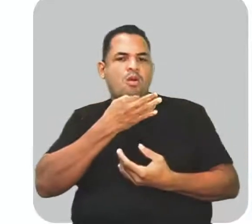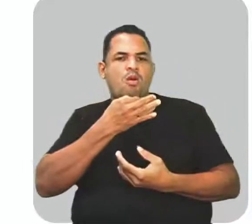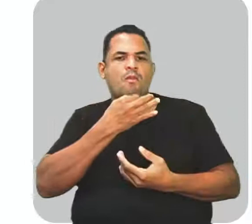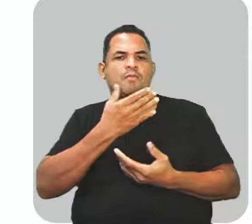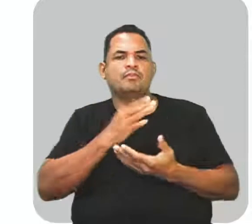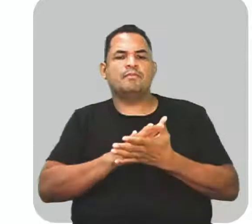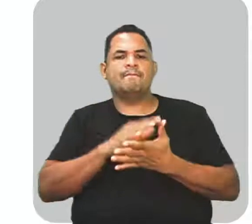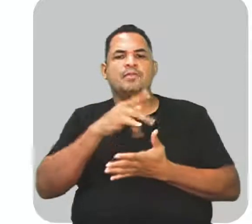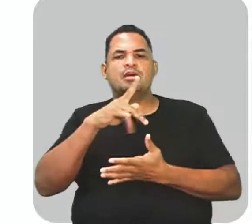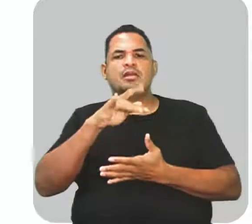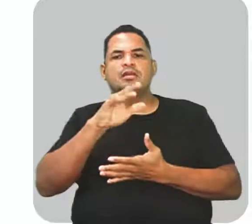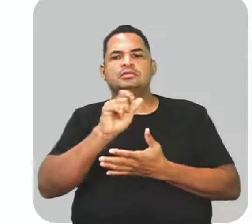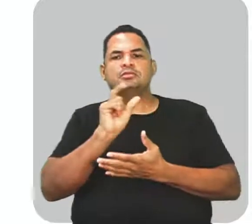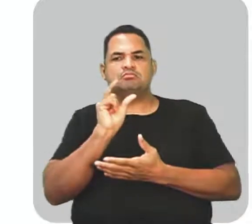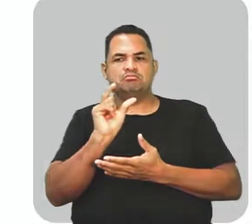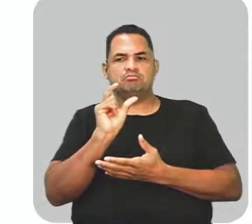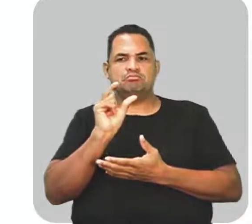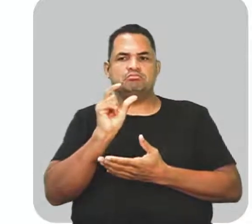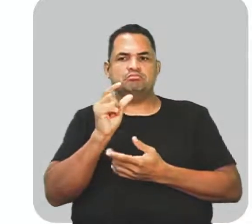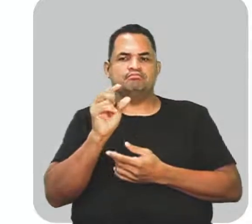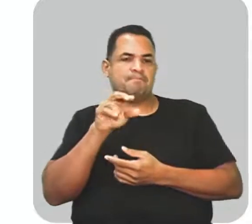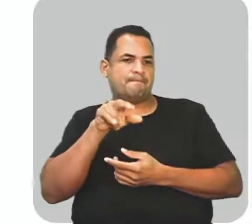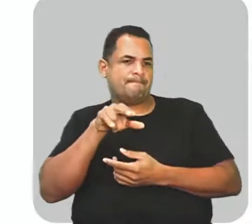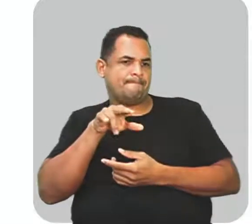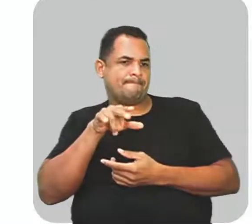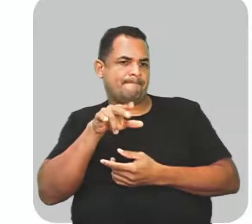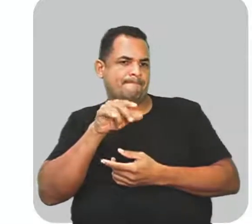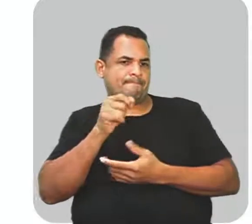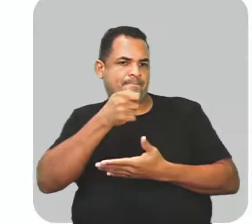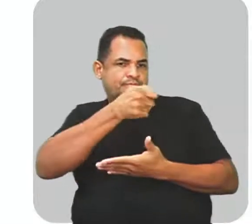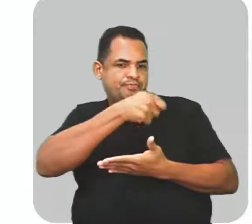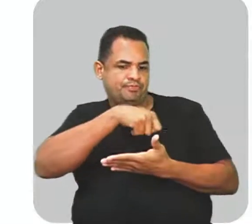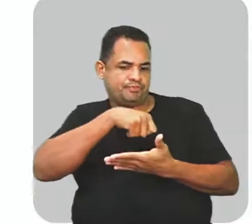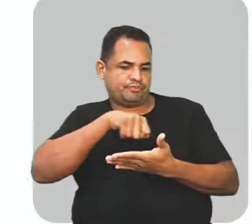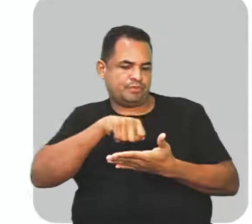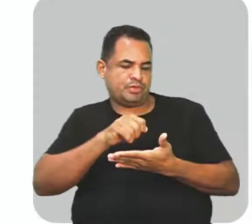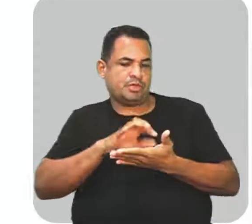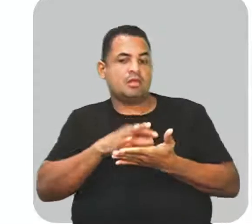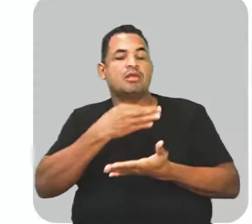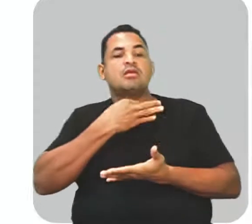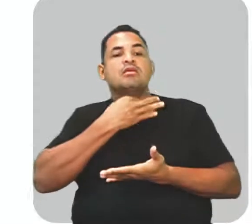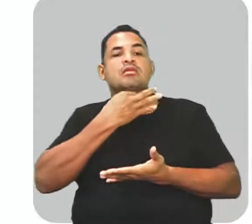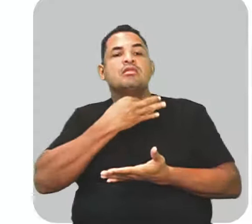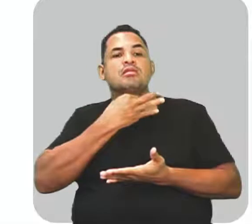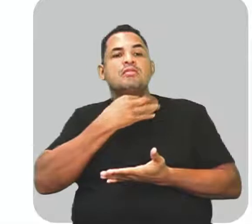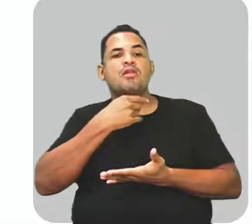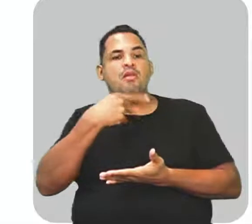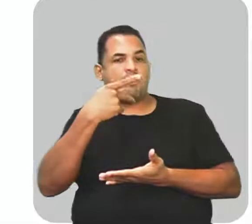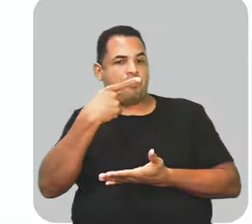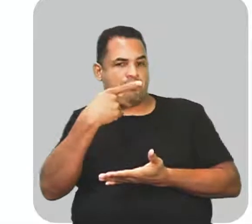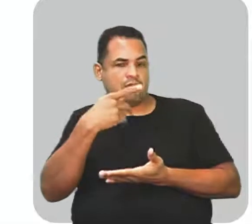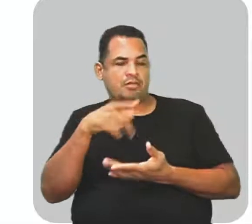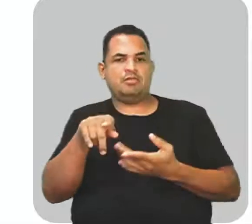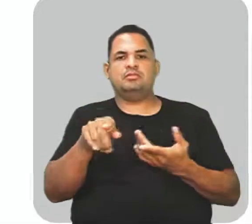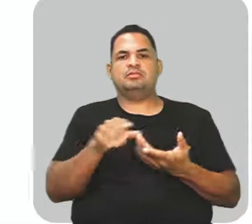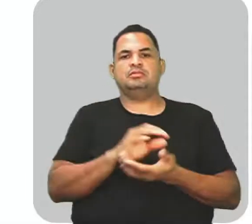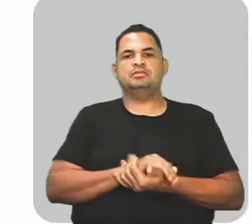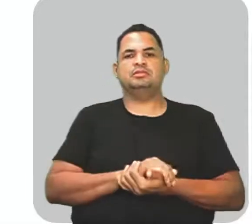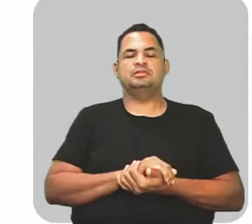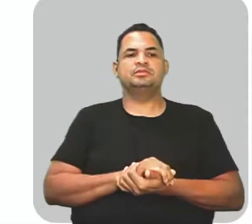parônimos são palavras que se assemelham na grafia e na pronúncia.